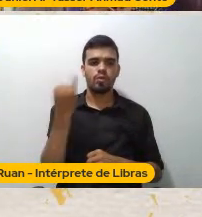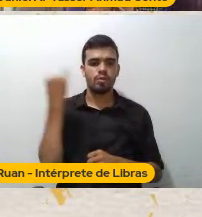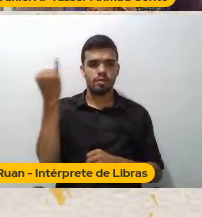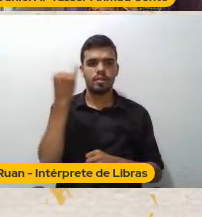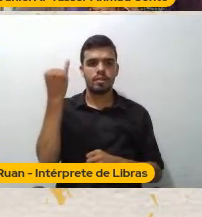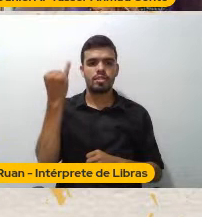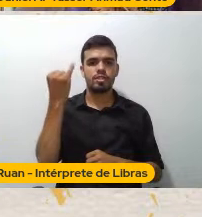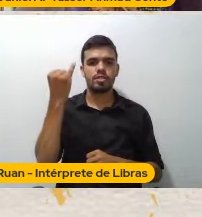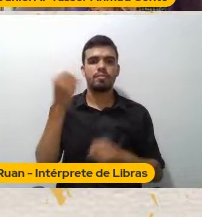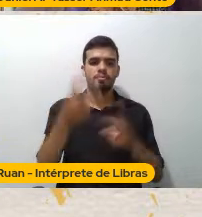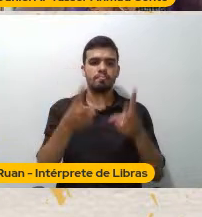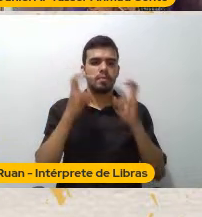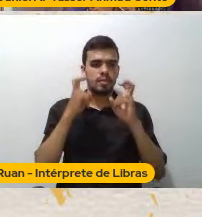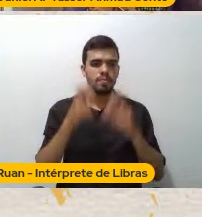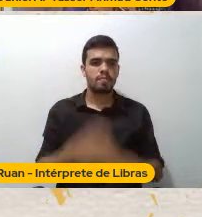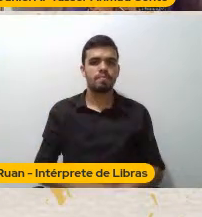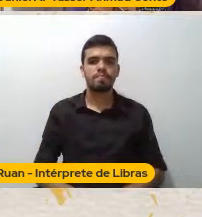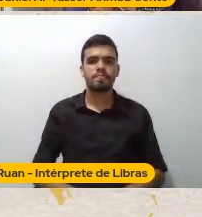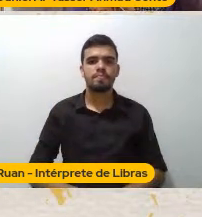Por favor